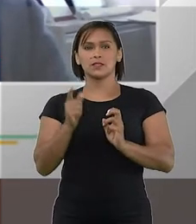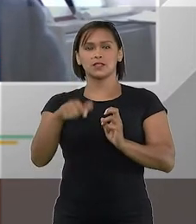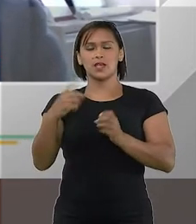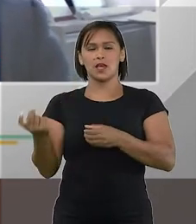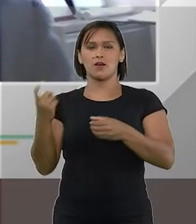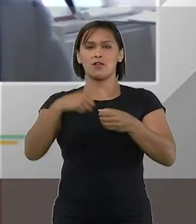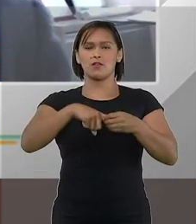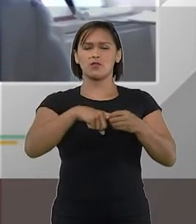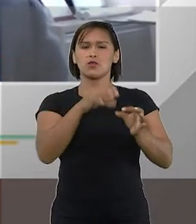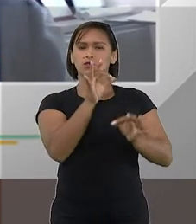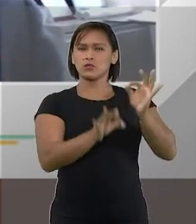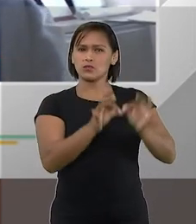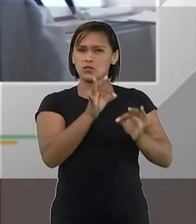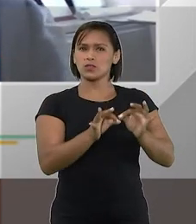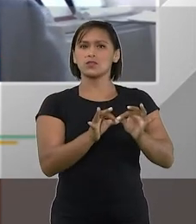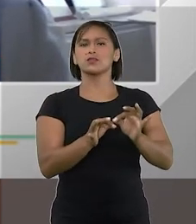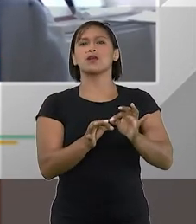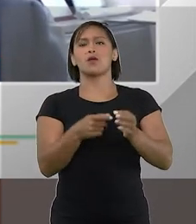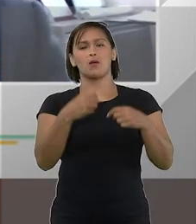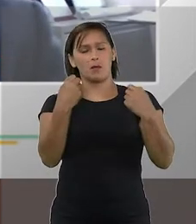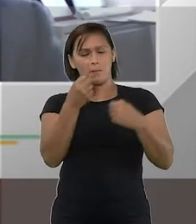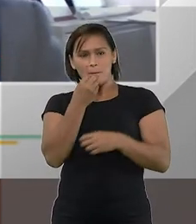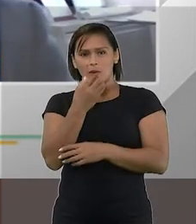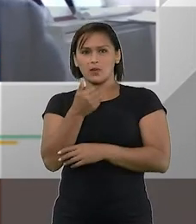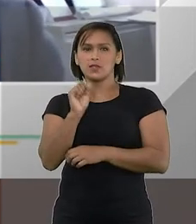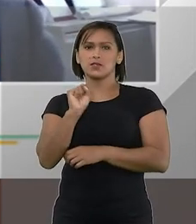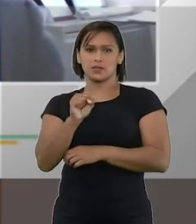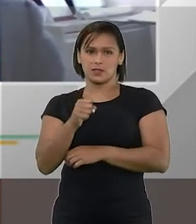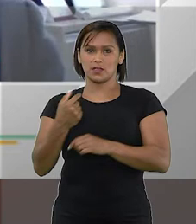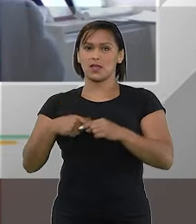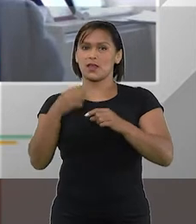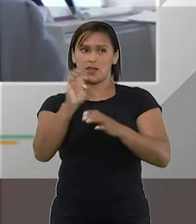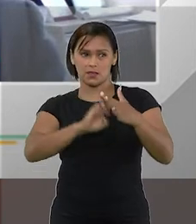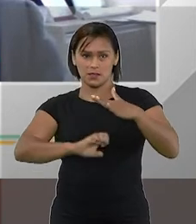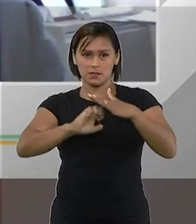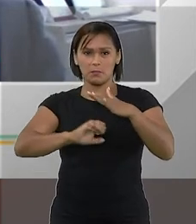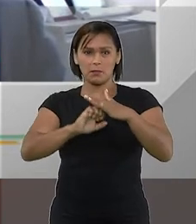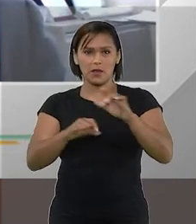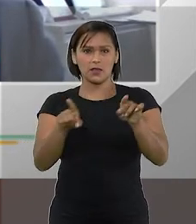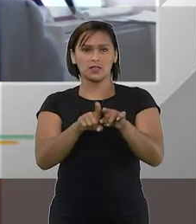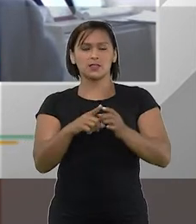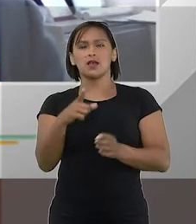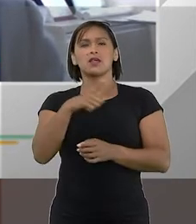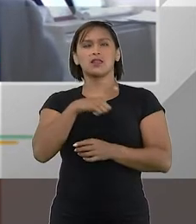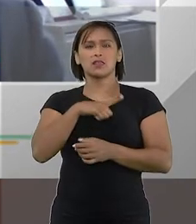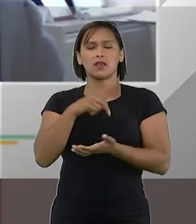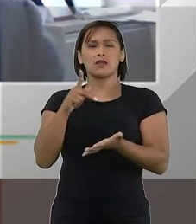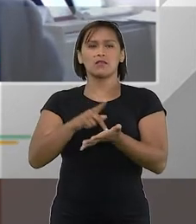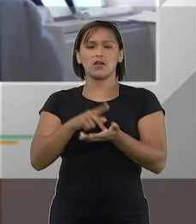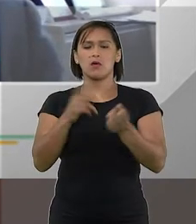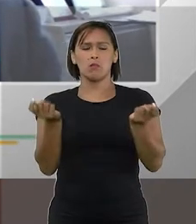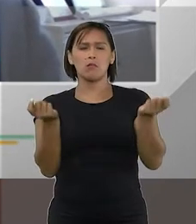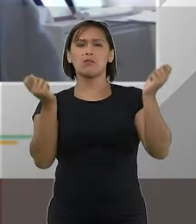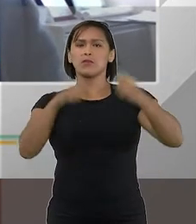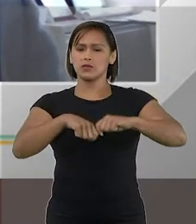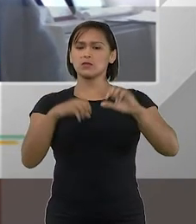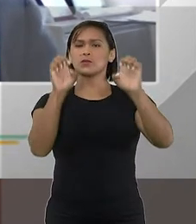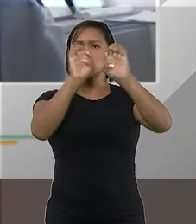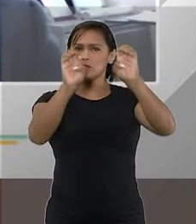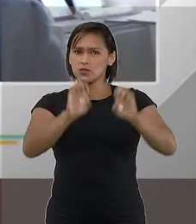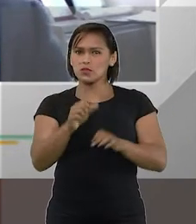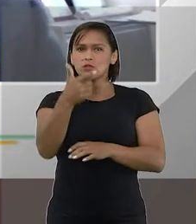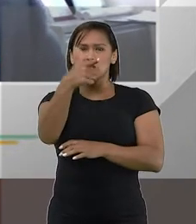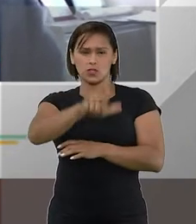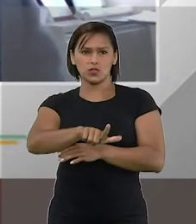a recuperação judicial é uma ferramenta eficaz, as empresas têm de fato possibilidade de se